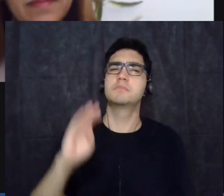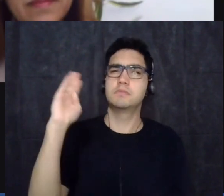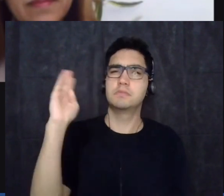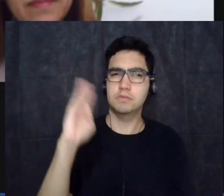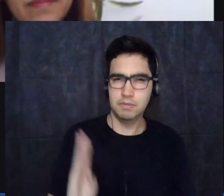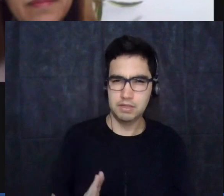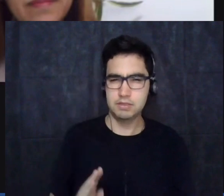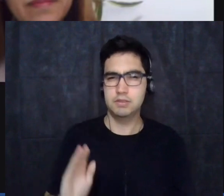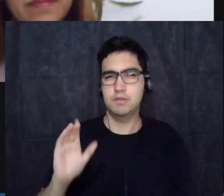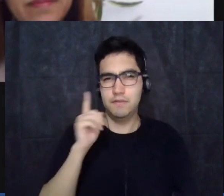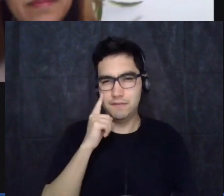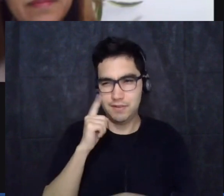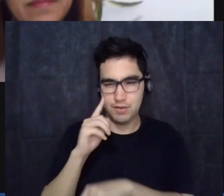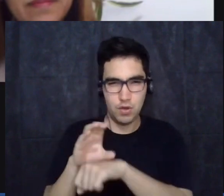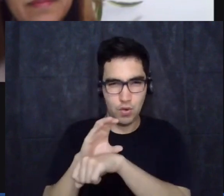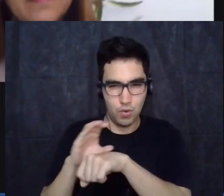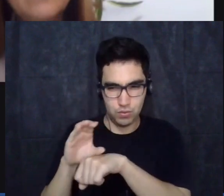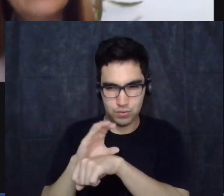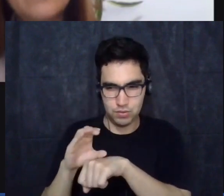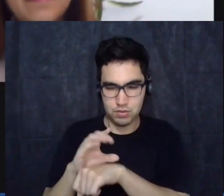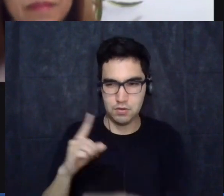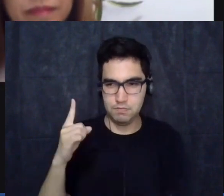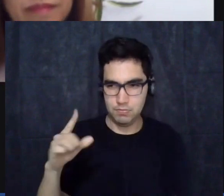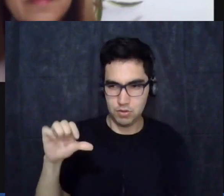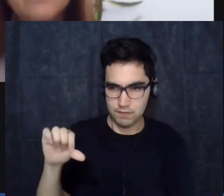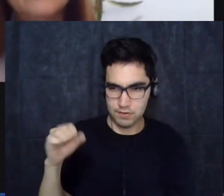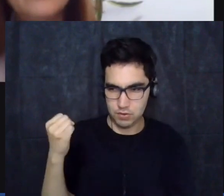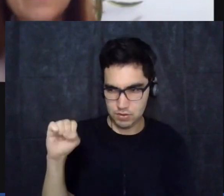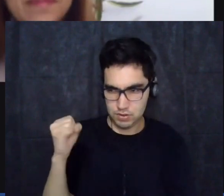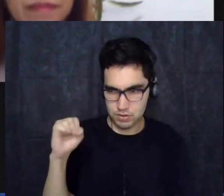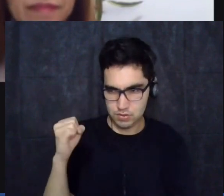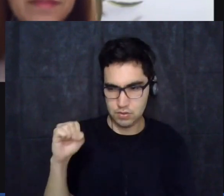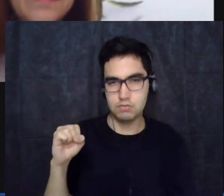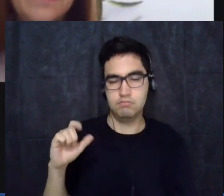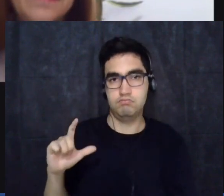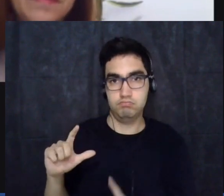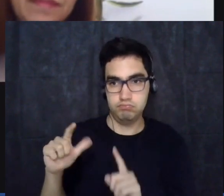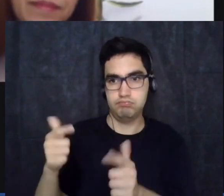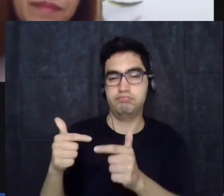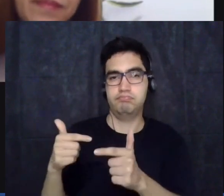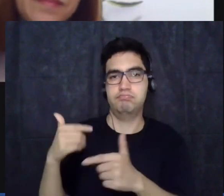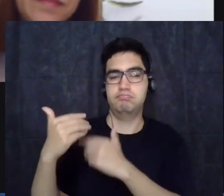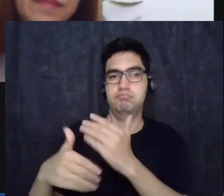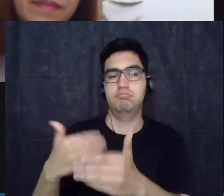constituições mais avançadas no sentido de proteção não